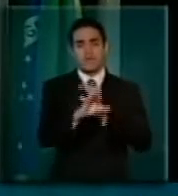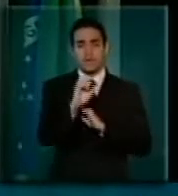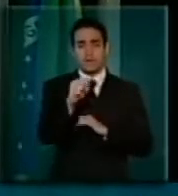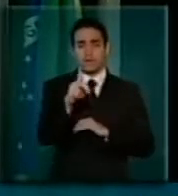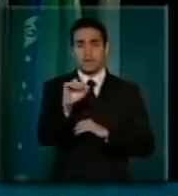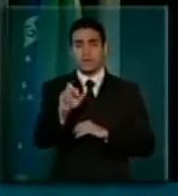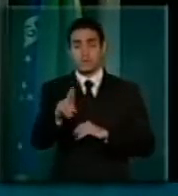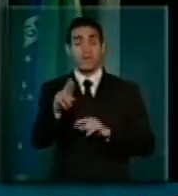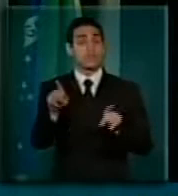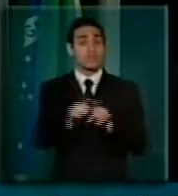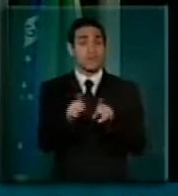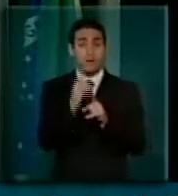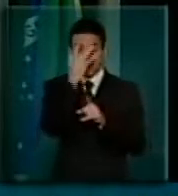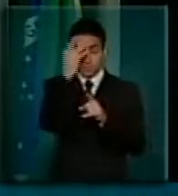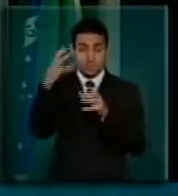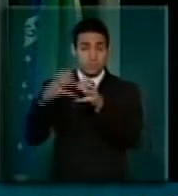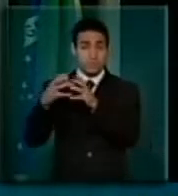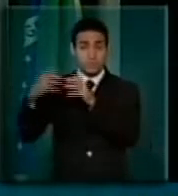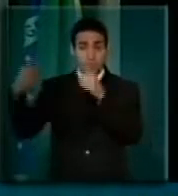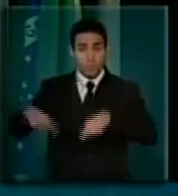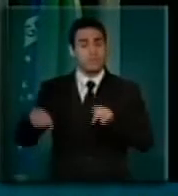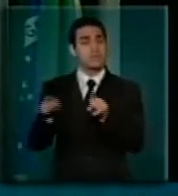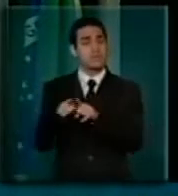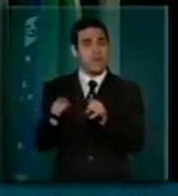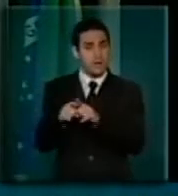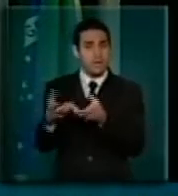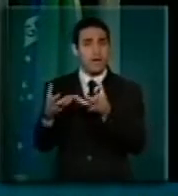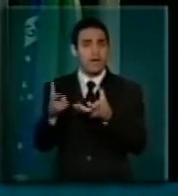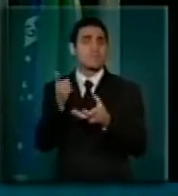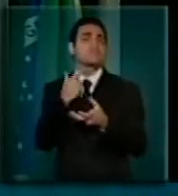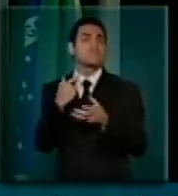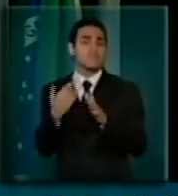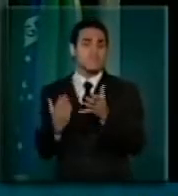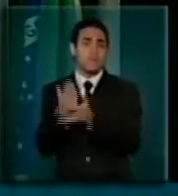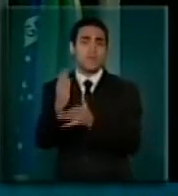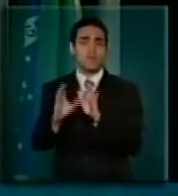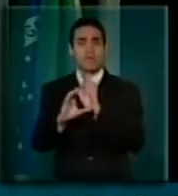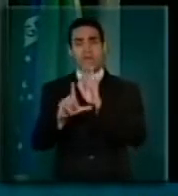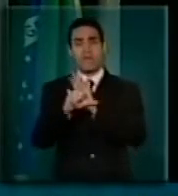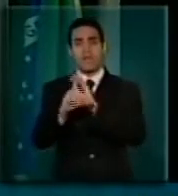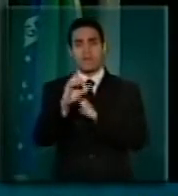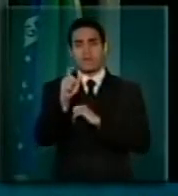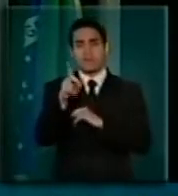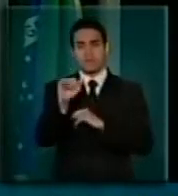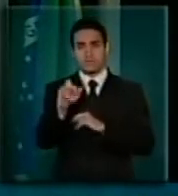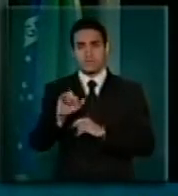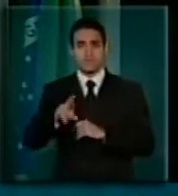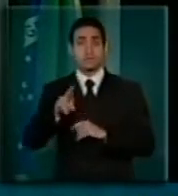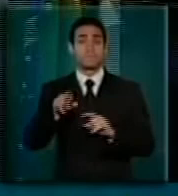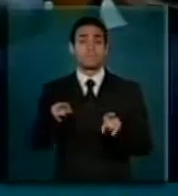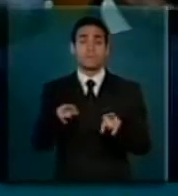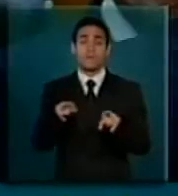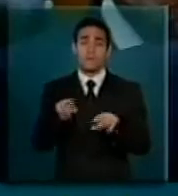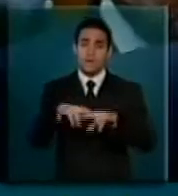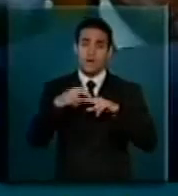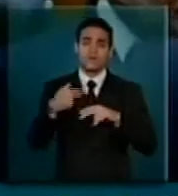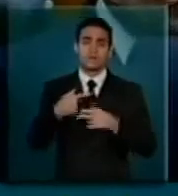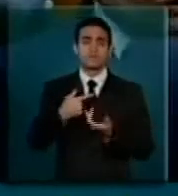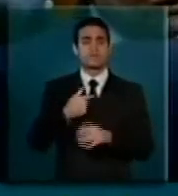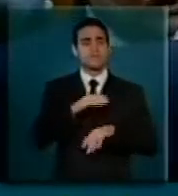oposição. E eu chamo o testemunho dos líderes da oposição